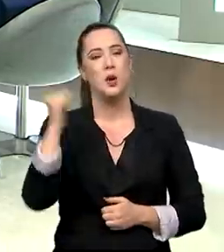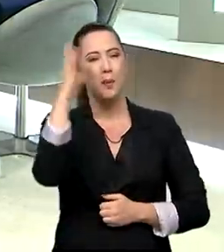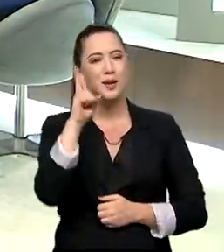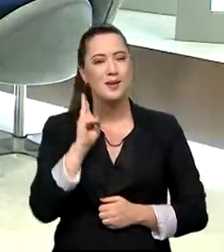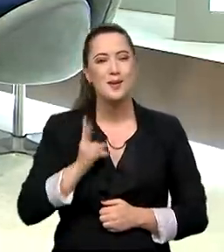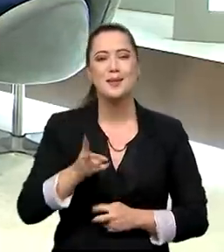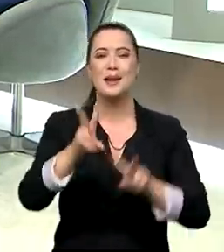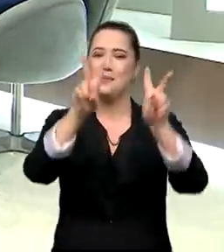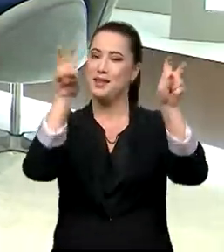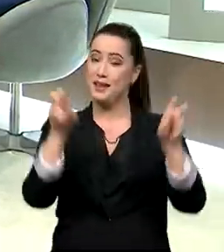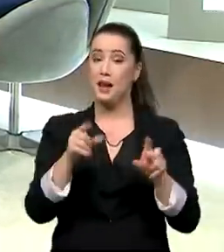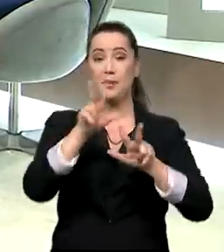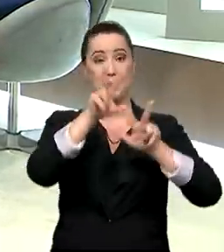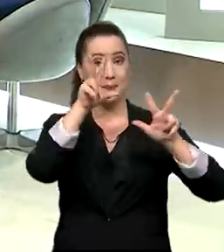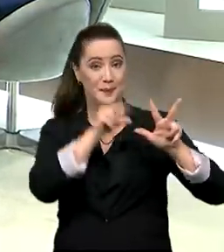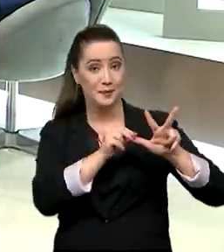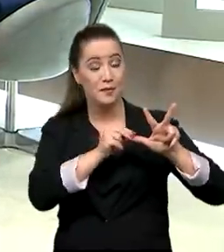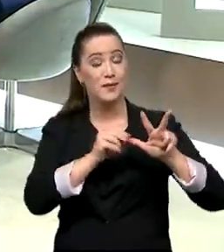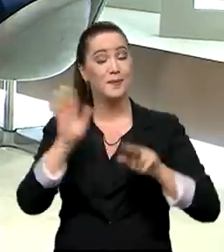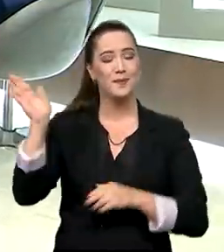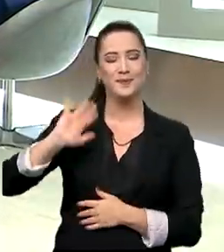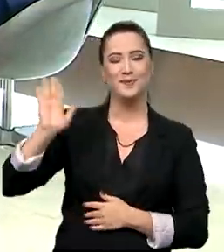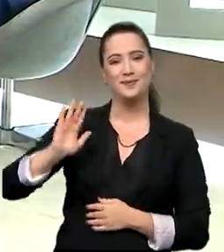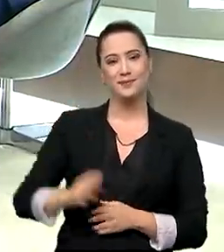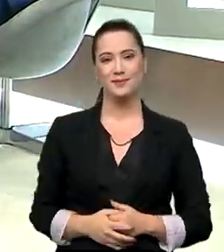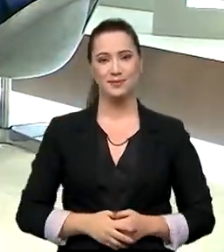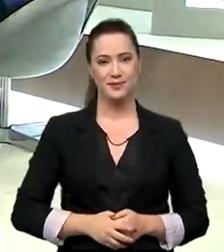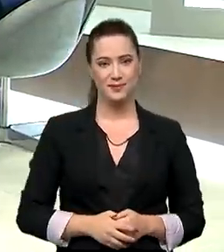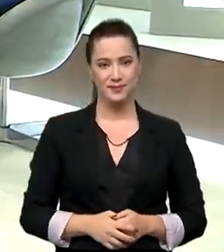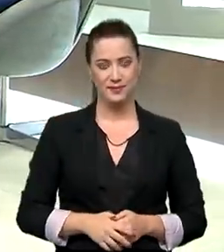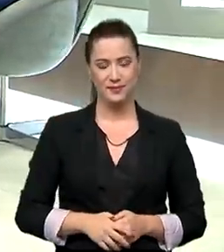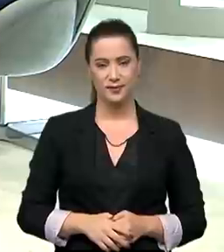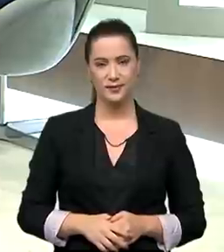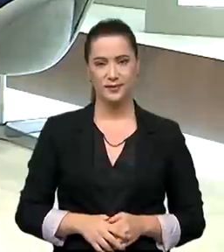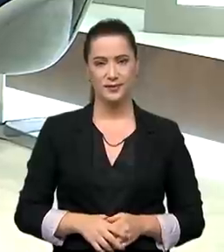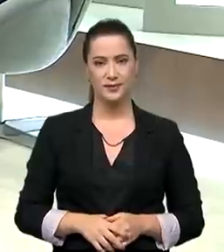Brasil continua em pauta, aqui na TV Brasil. Até o próximo programa.